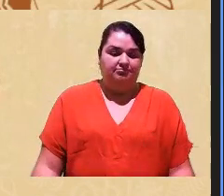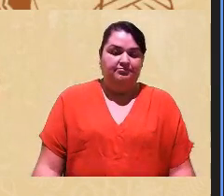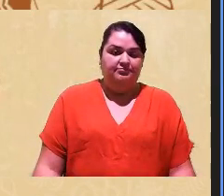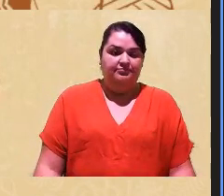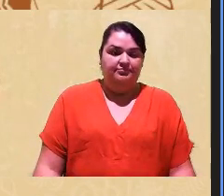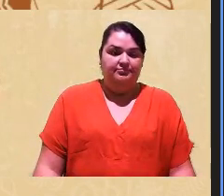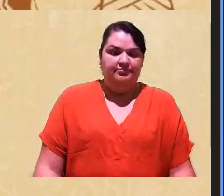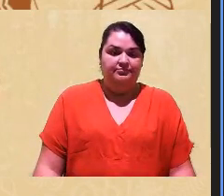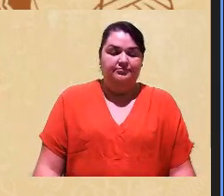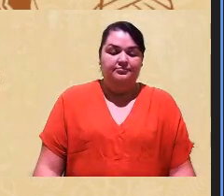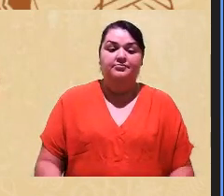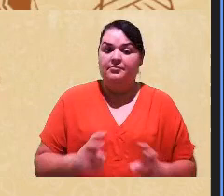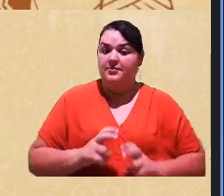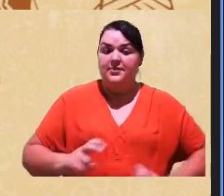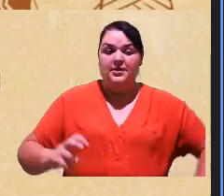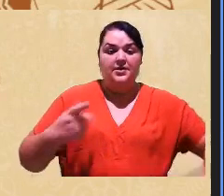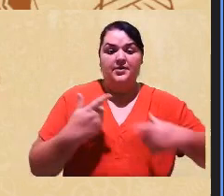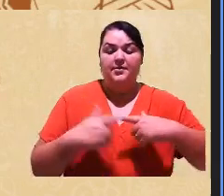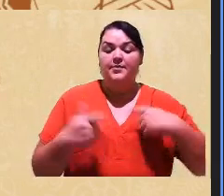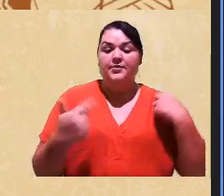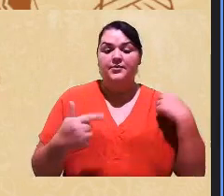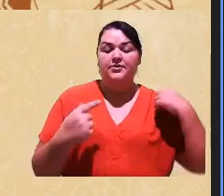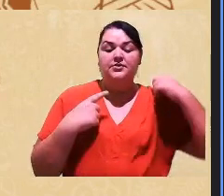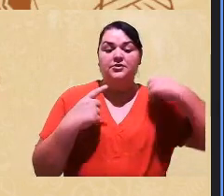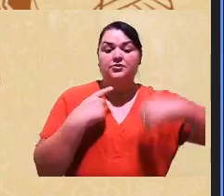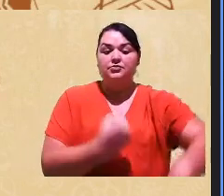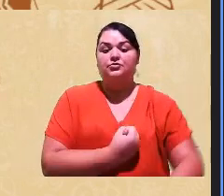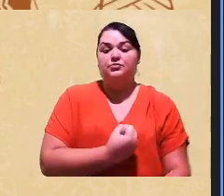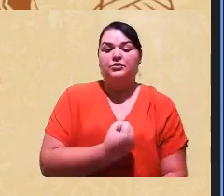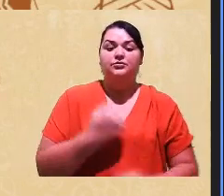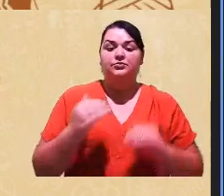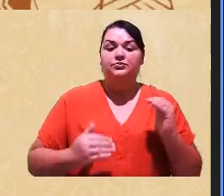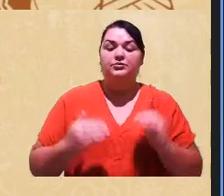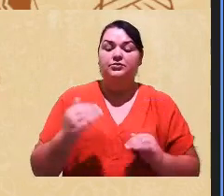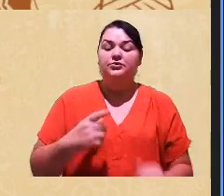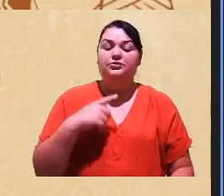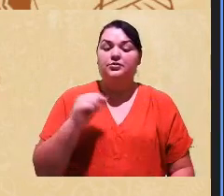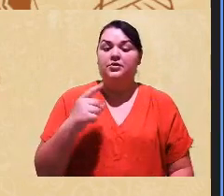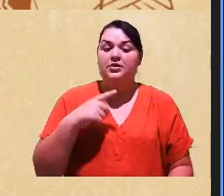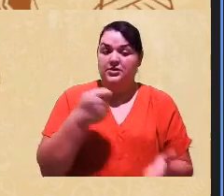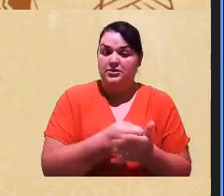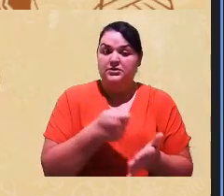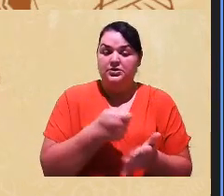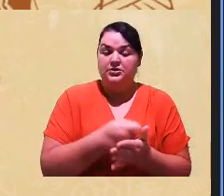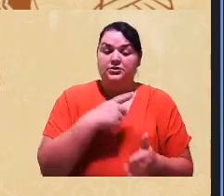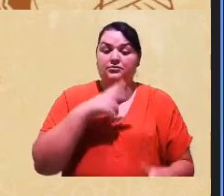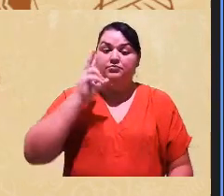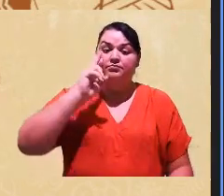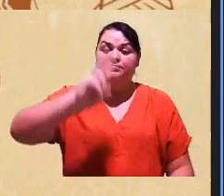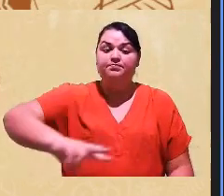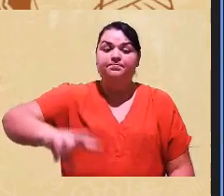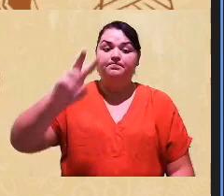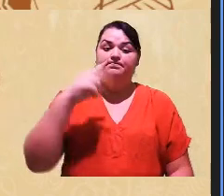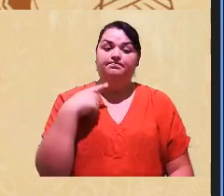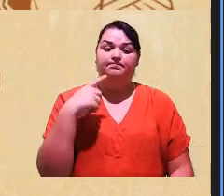tem problema. Por que eu estou grifando esse número? Porque a gente fica insistindo na visibilidade para a exceção.